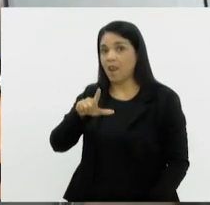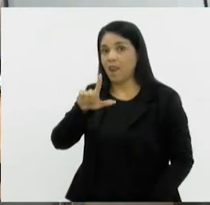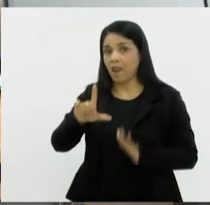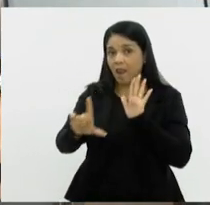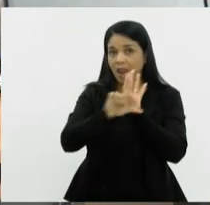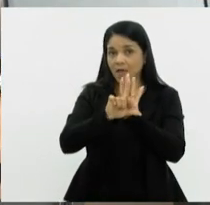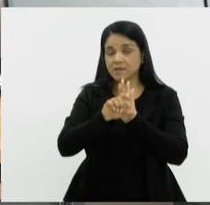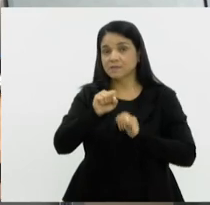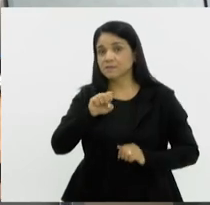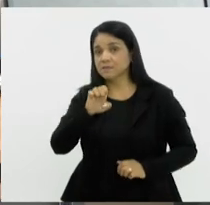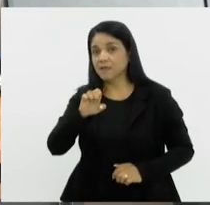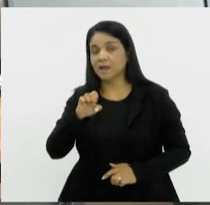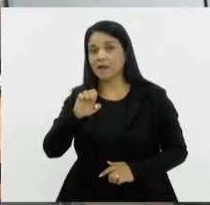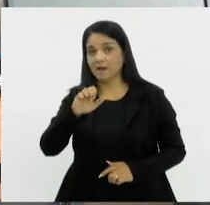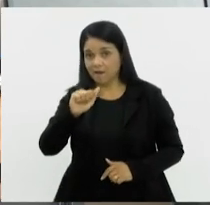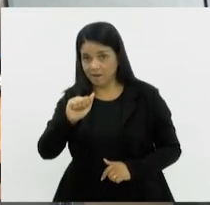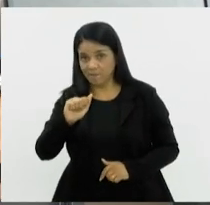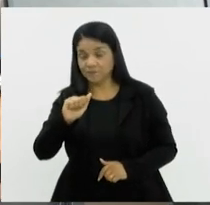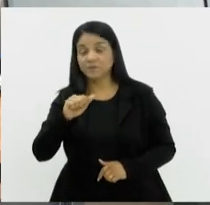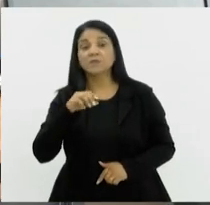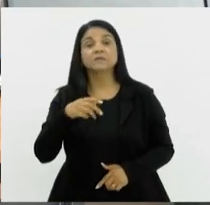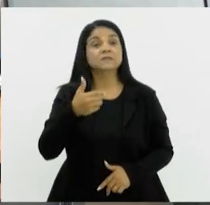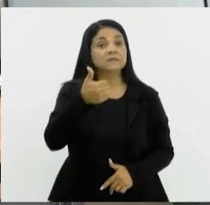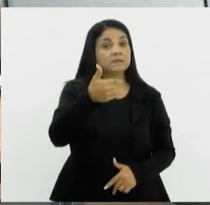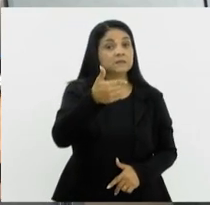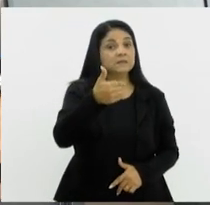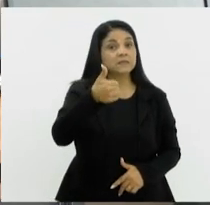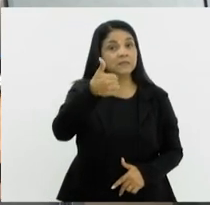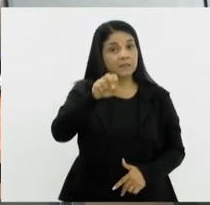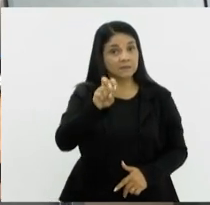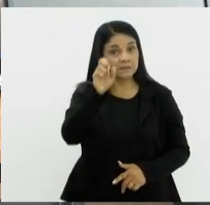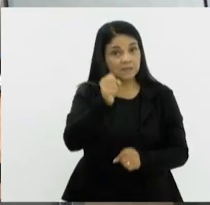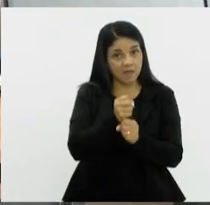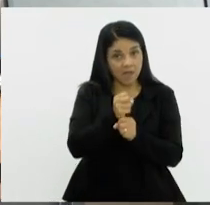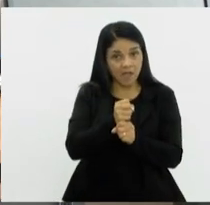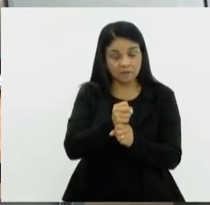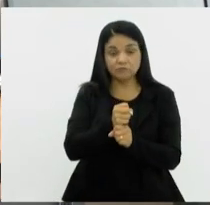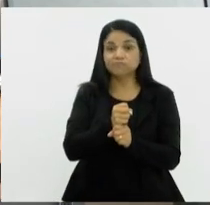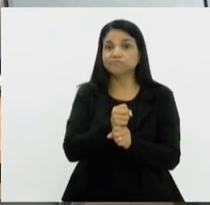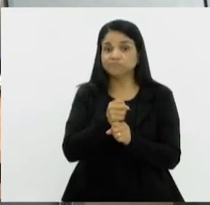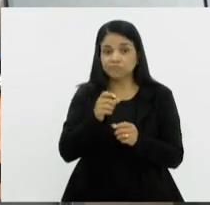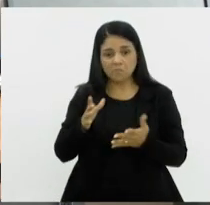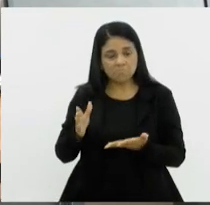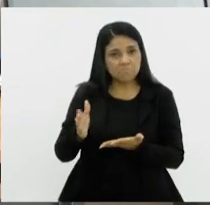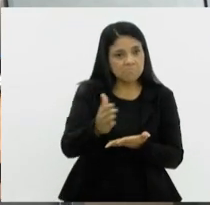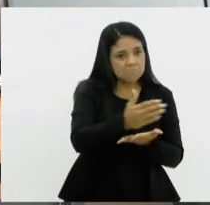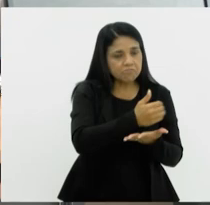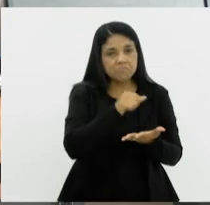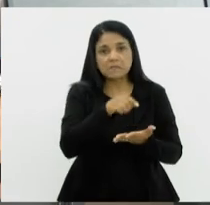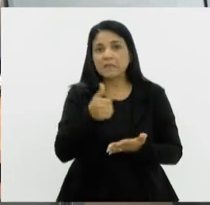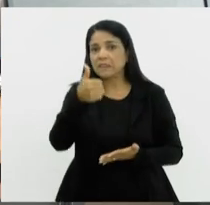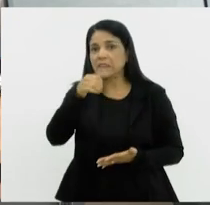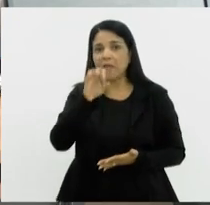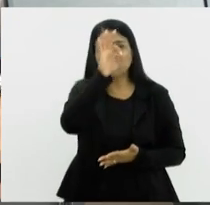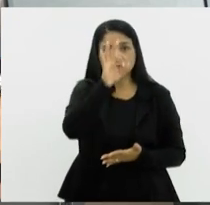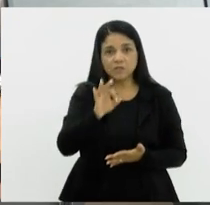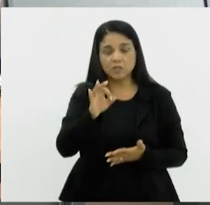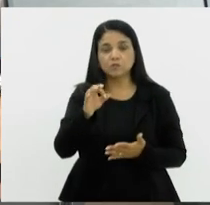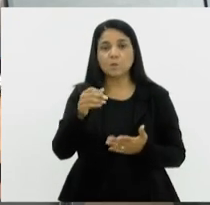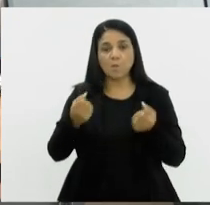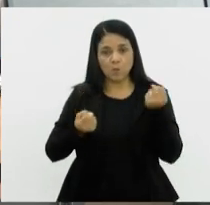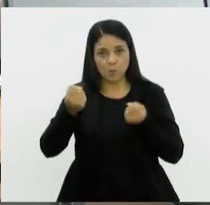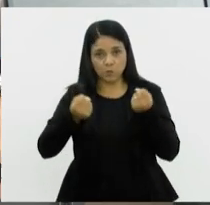anos de criação com números alarmantes. Mais de 10% dos motoristas abordados pelos agentes durante a